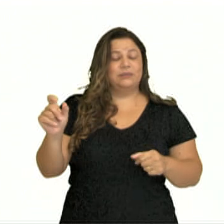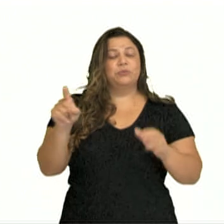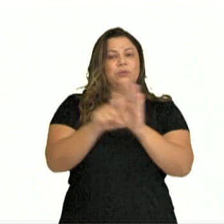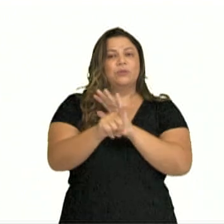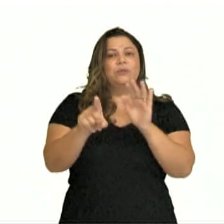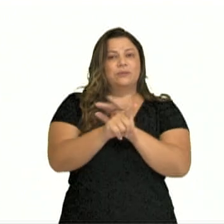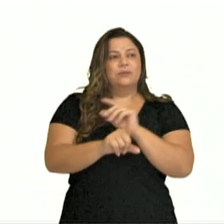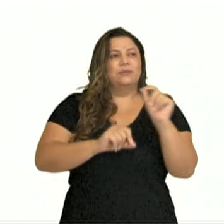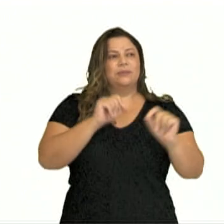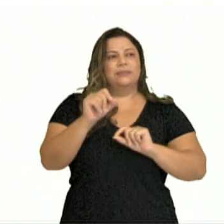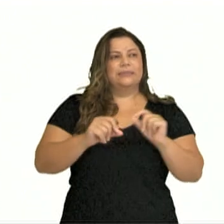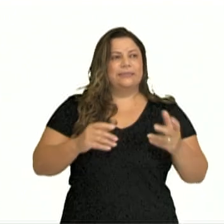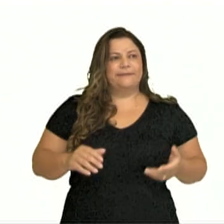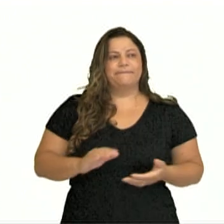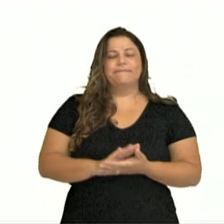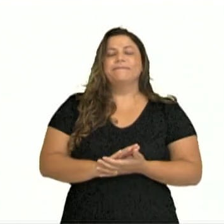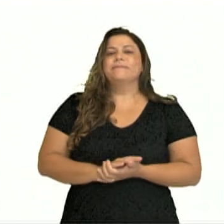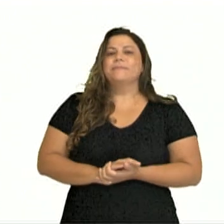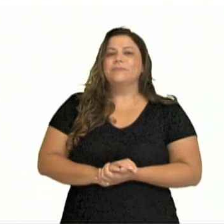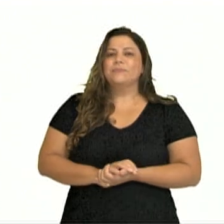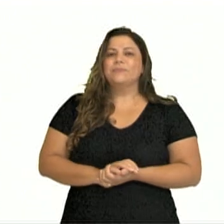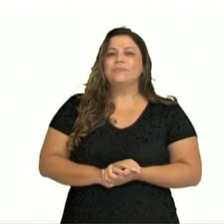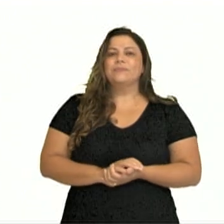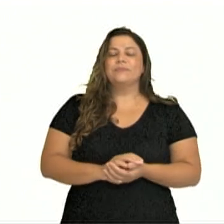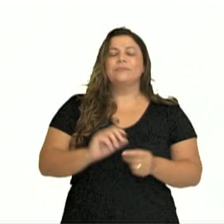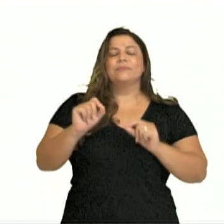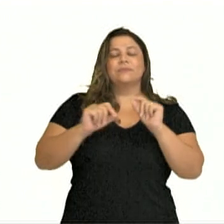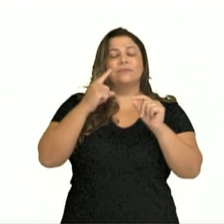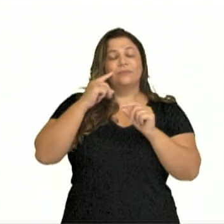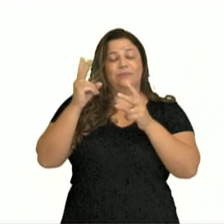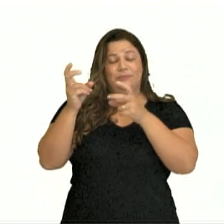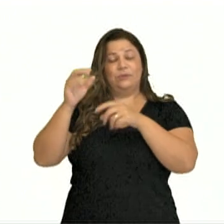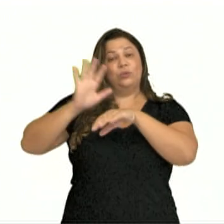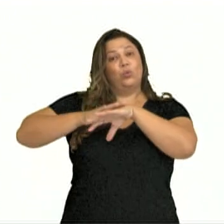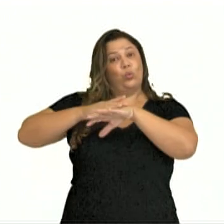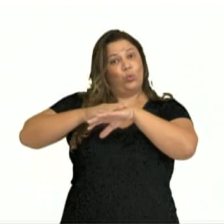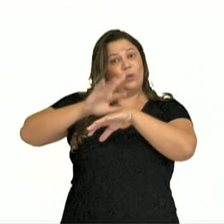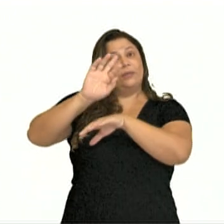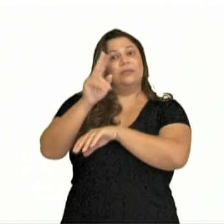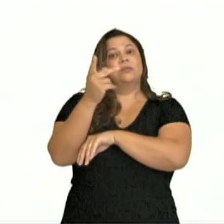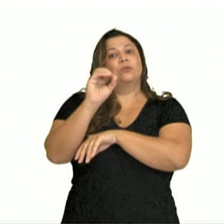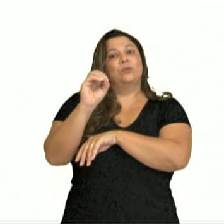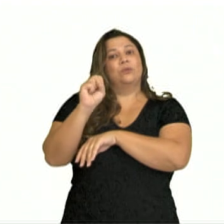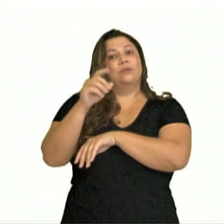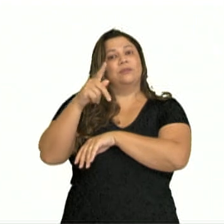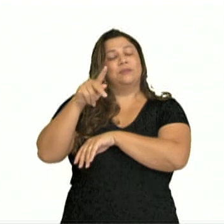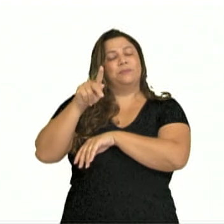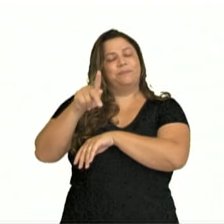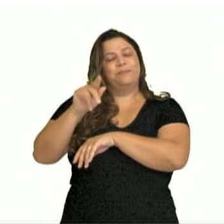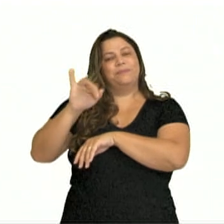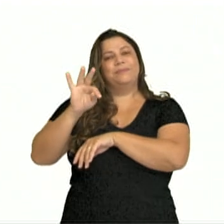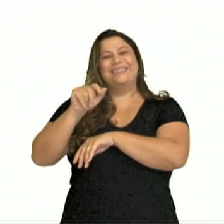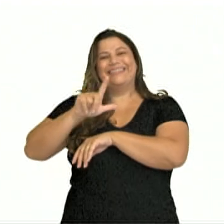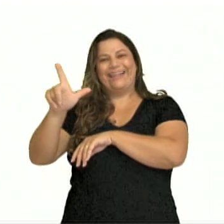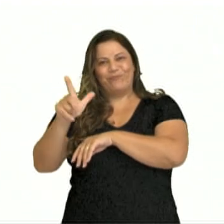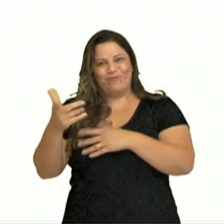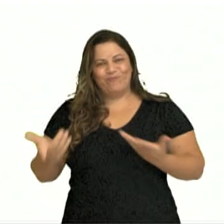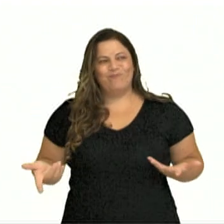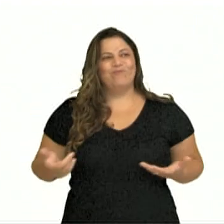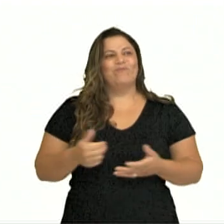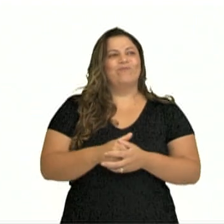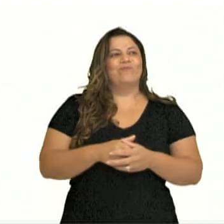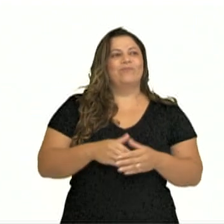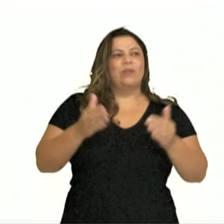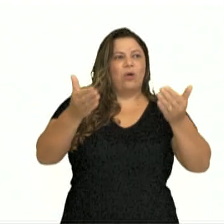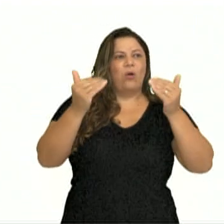perguntas. Where do you go when you are sick? Doente. Hospital. Ah, pode ser só o doctor. Ok.